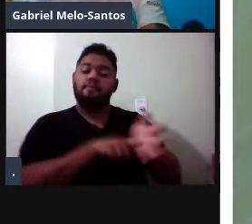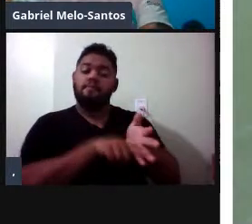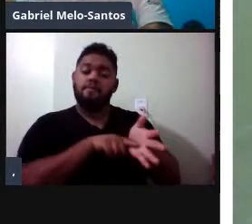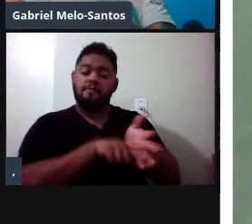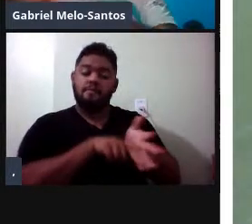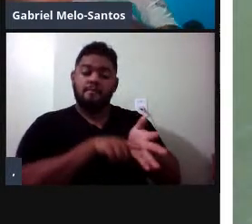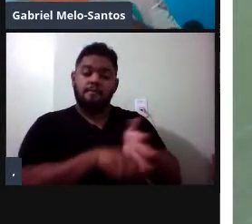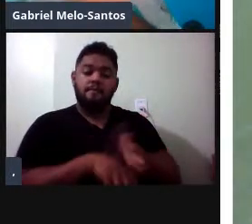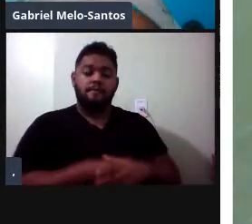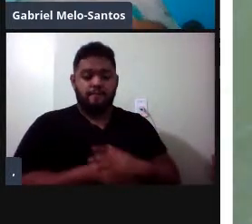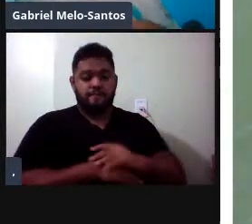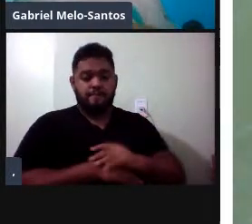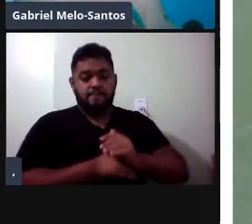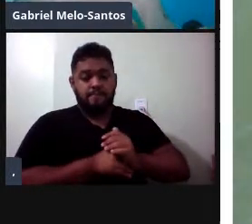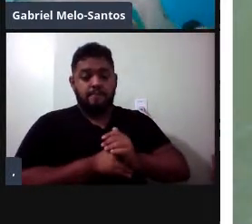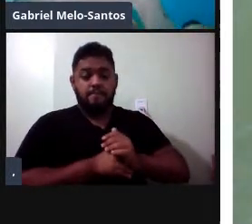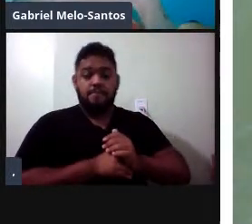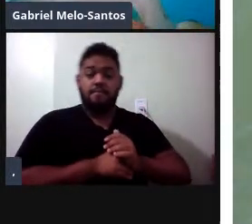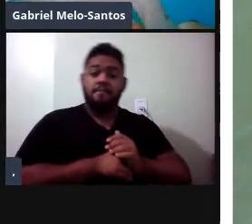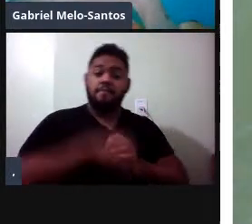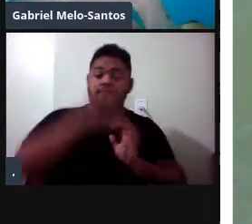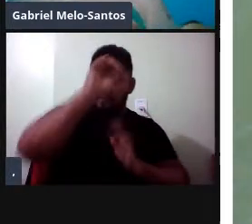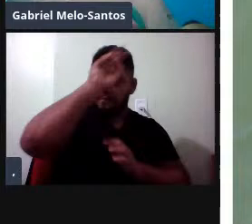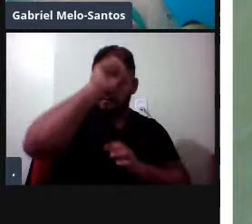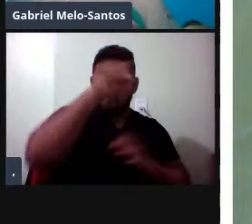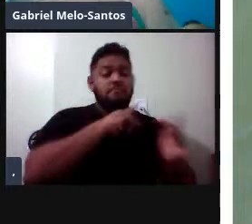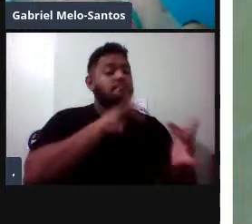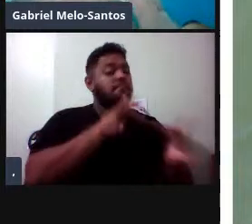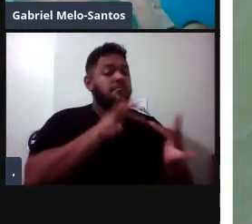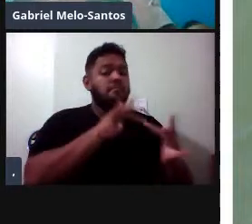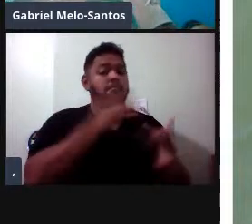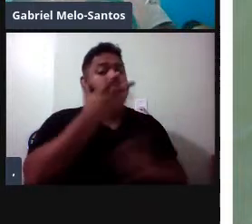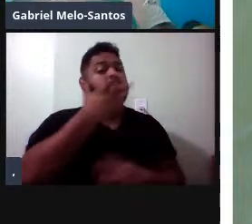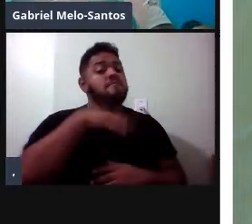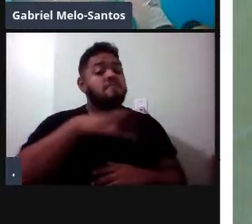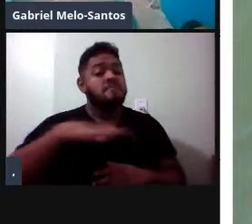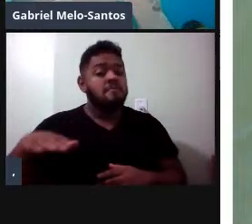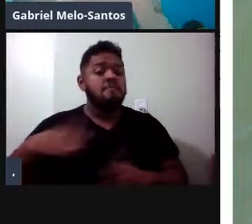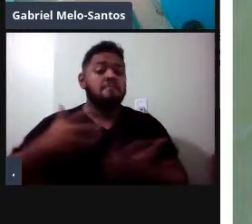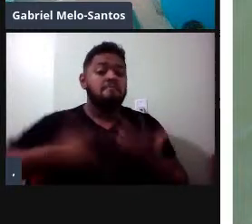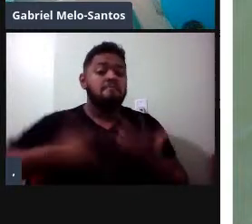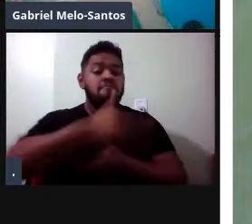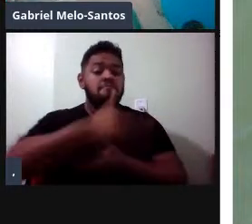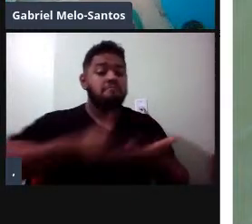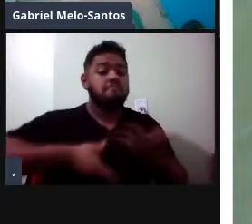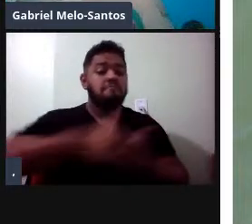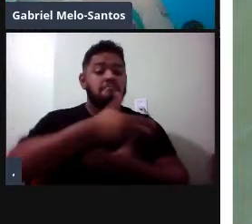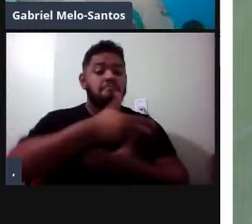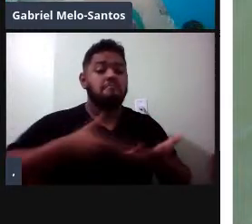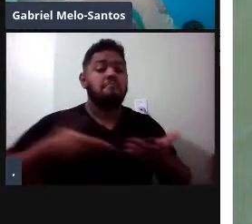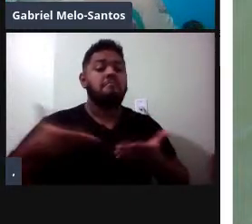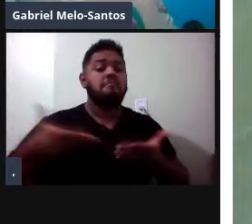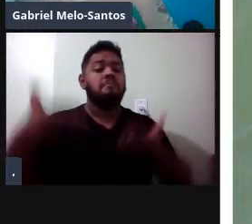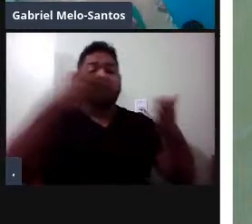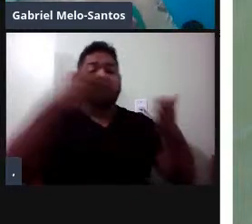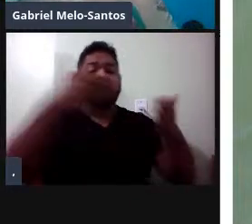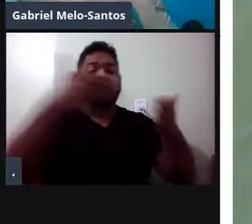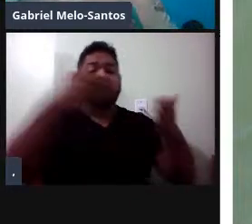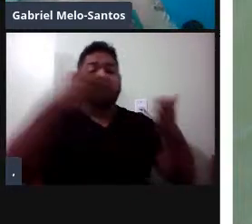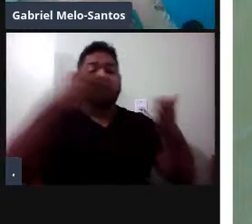capítulo de livro. Tinham botos que interagiam frequentemente com as crianças de lá, com as pessoas, eles chegavam para se alimentar